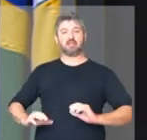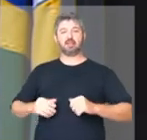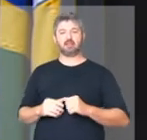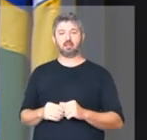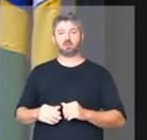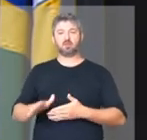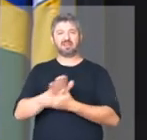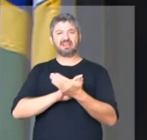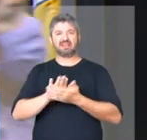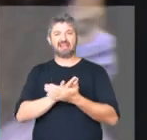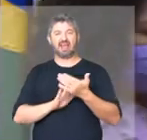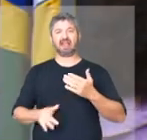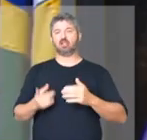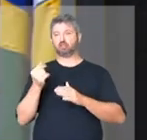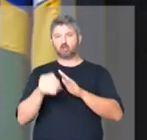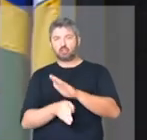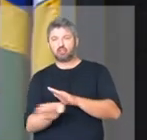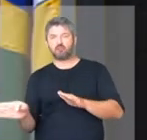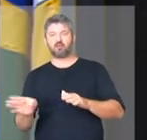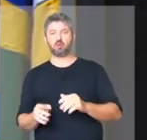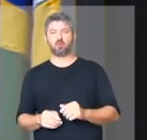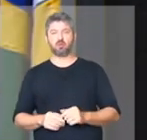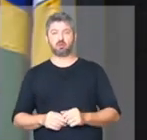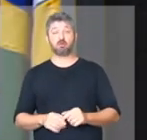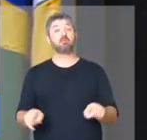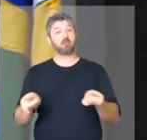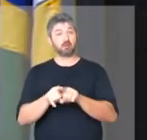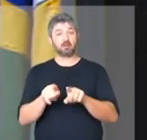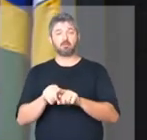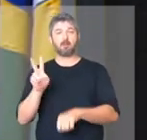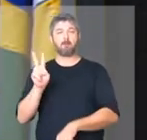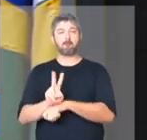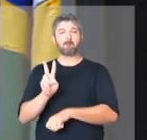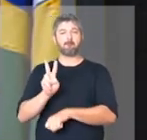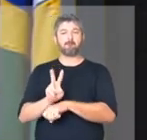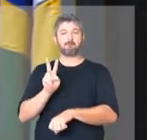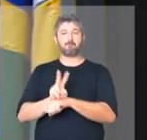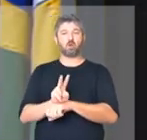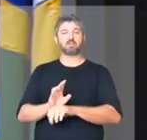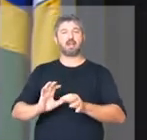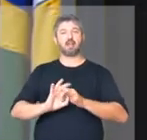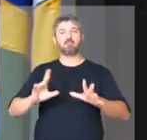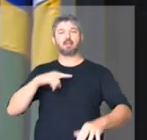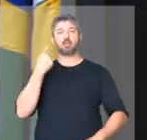desvios e também protegendo a nossa liberdade. Muito obrigado.